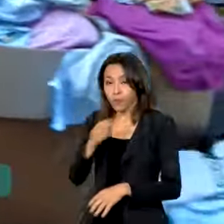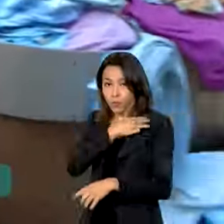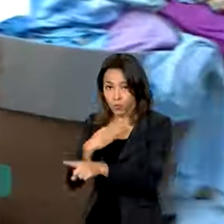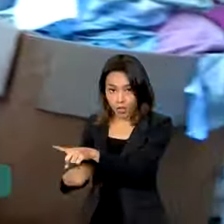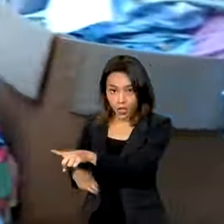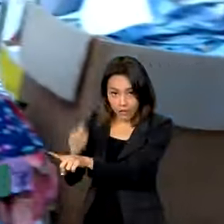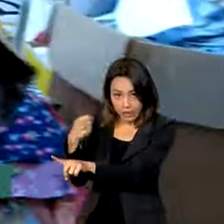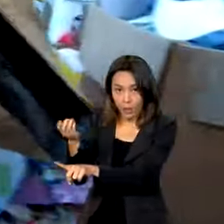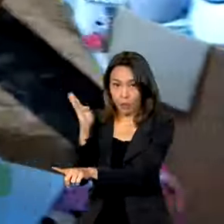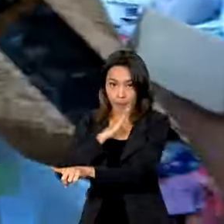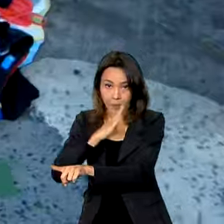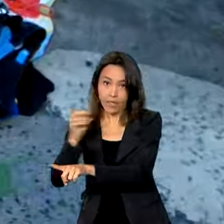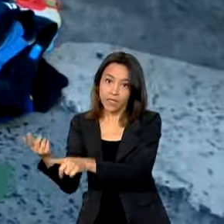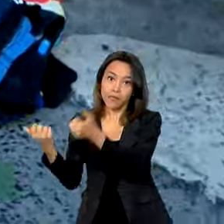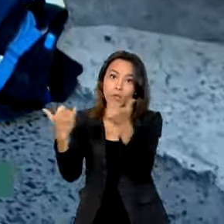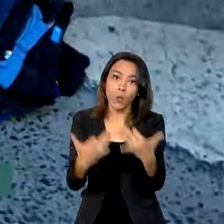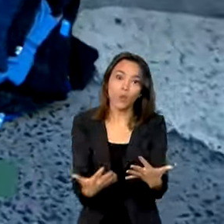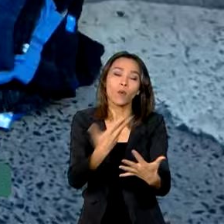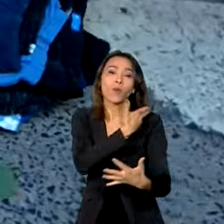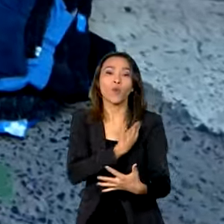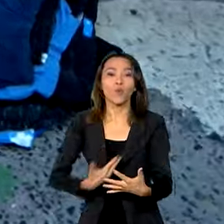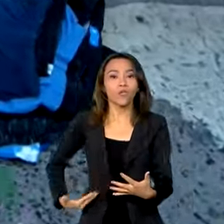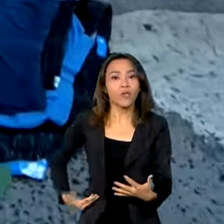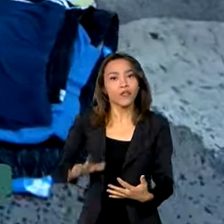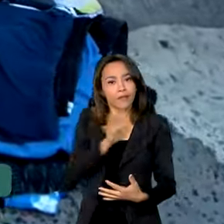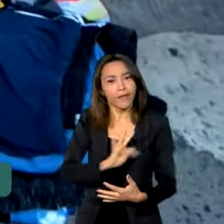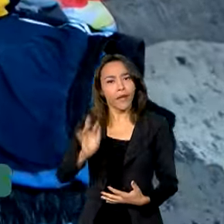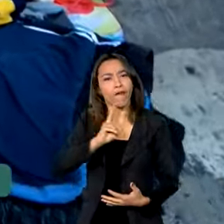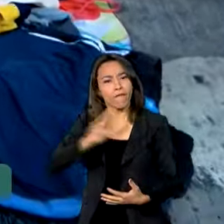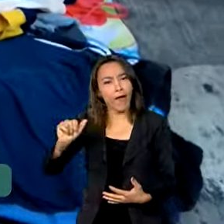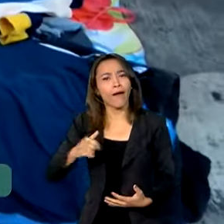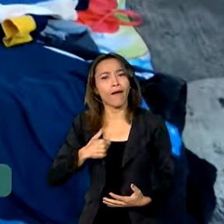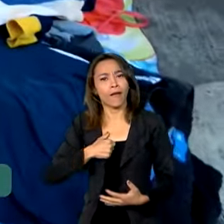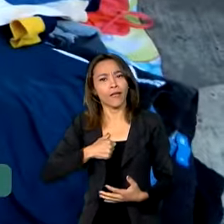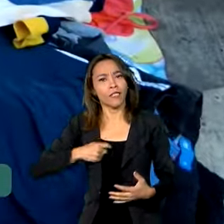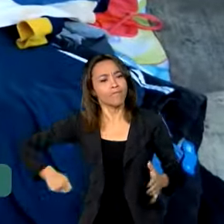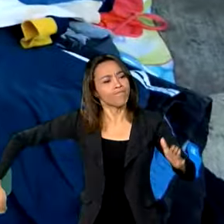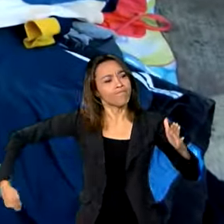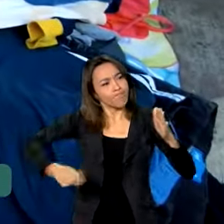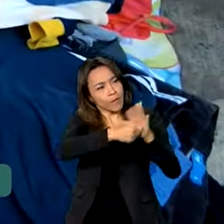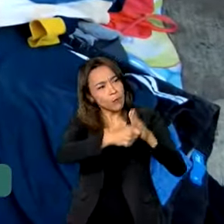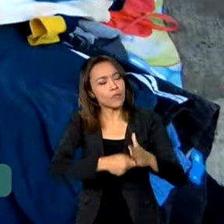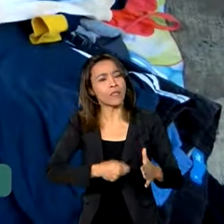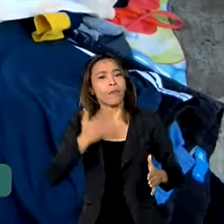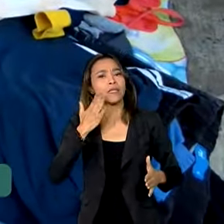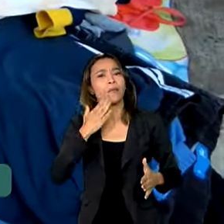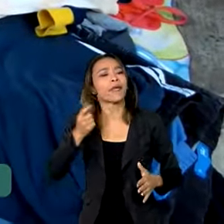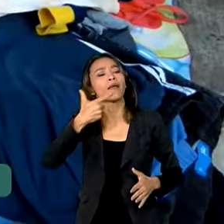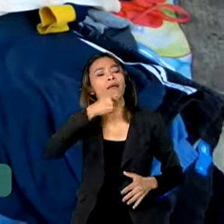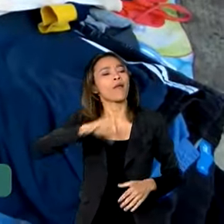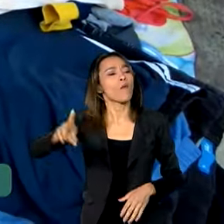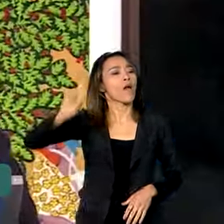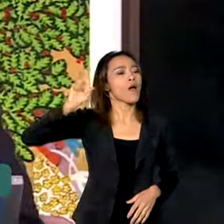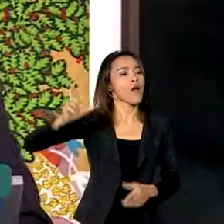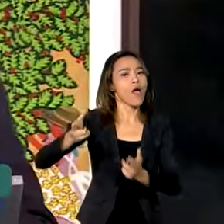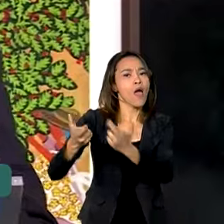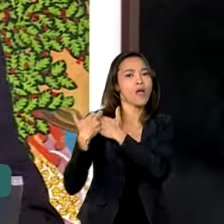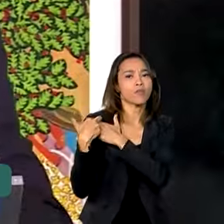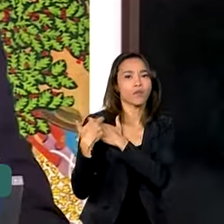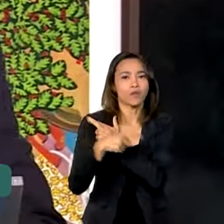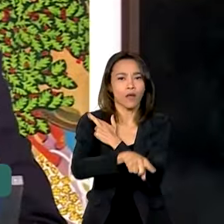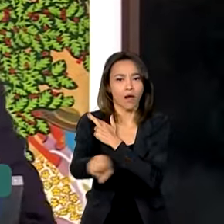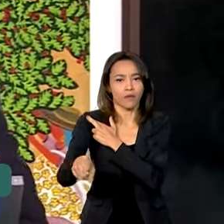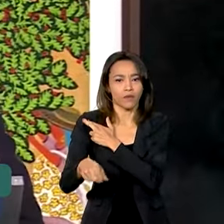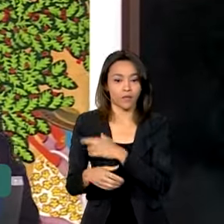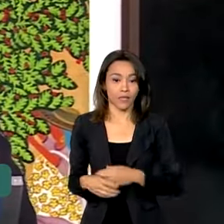o governo federal vai acionar todos os instrumentos para investigar, identificar e punir os responsáveis. Tem gente